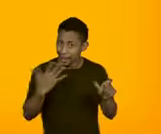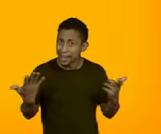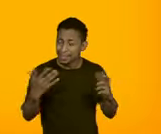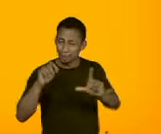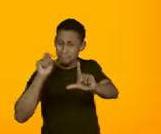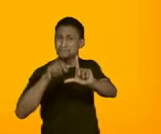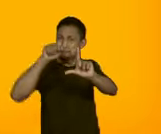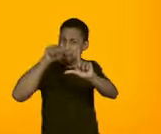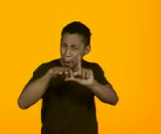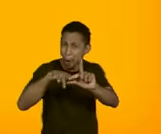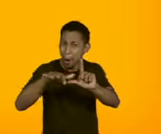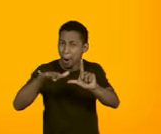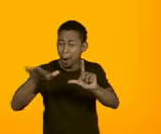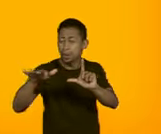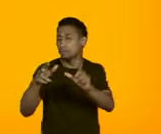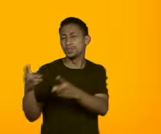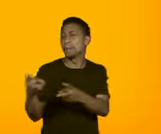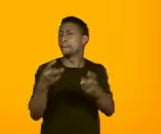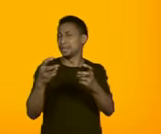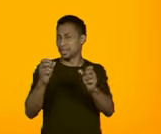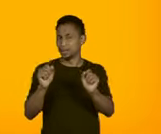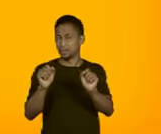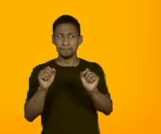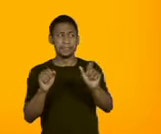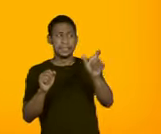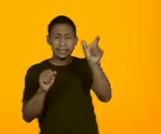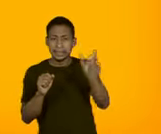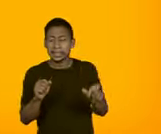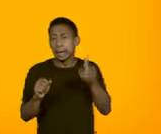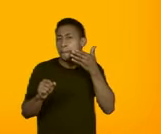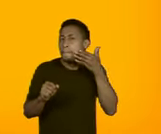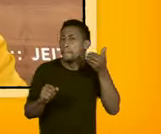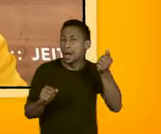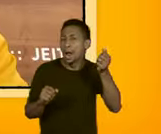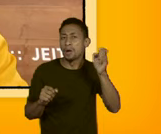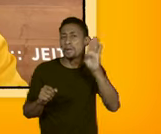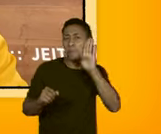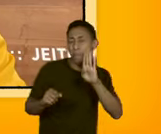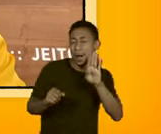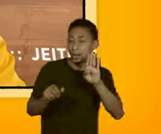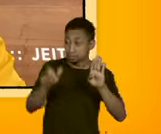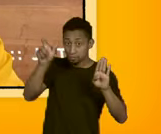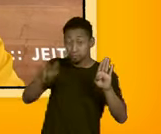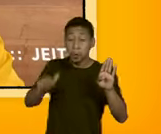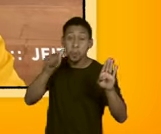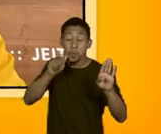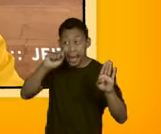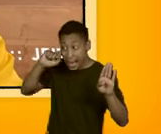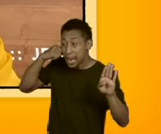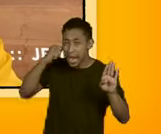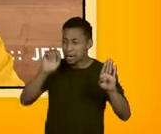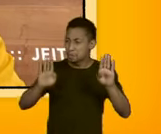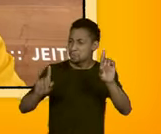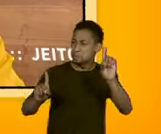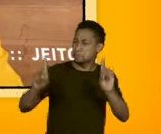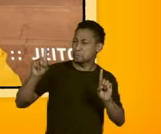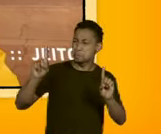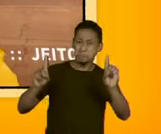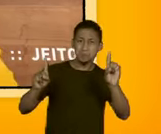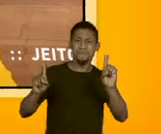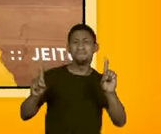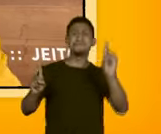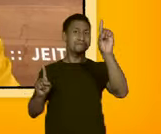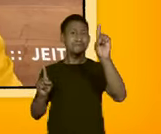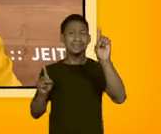A gente vai ver que o alcance delas e o número de public, né? De publicidades que elas fazem, acaba sendo até menor do que as